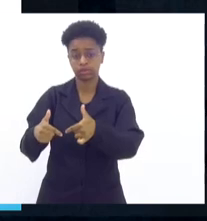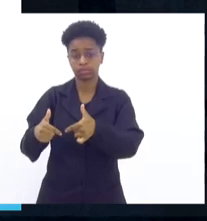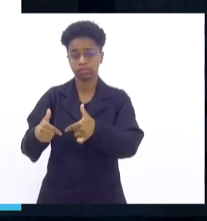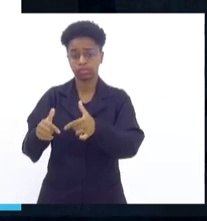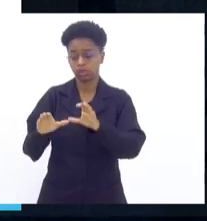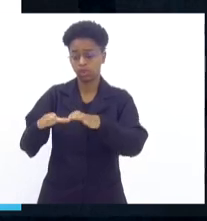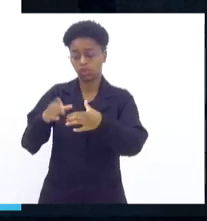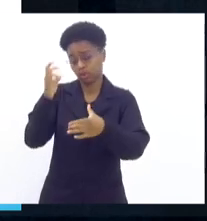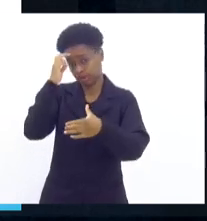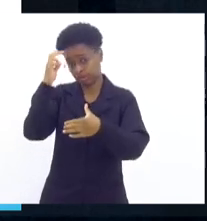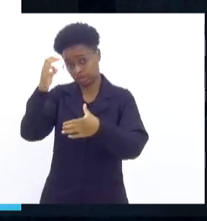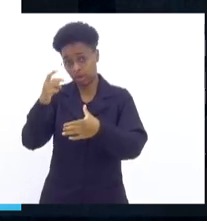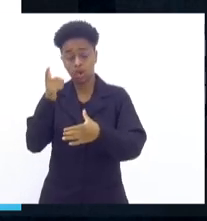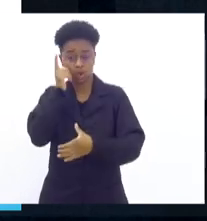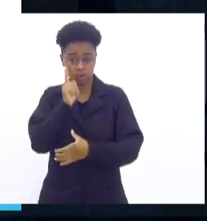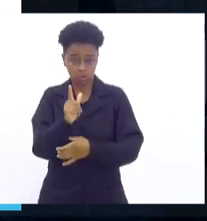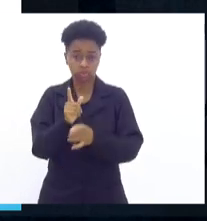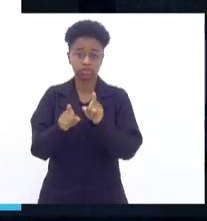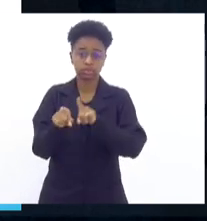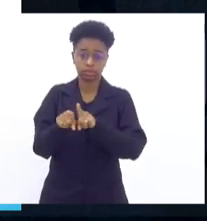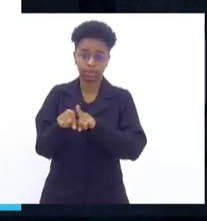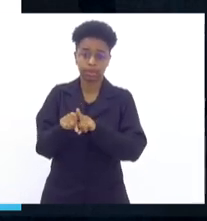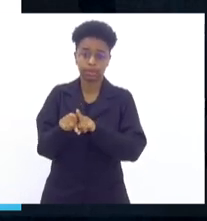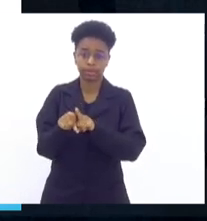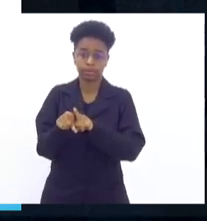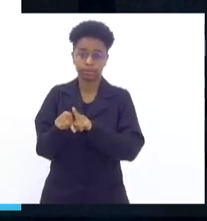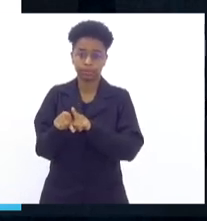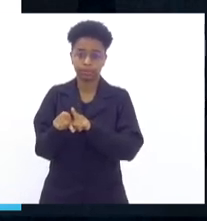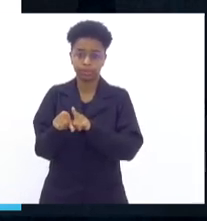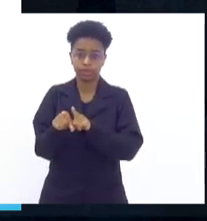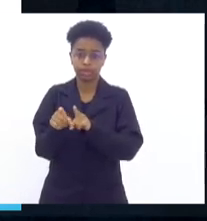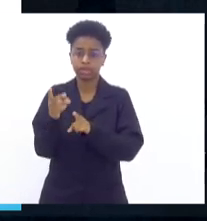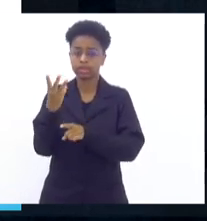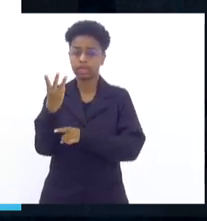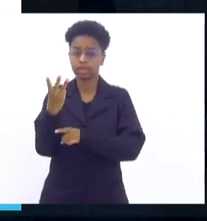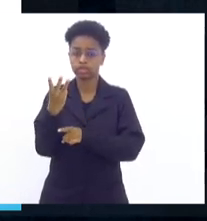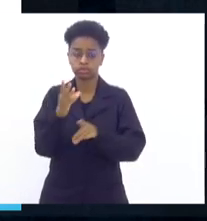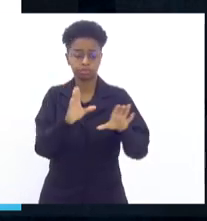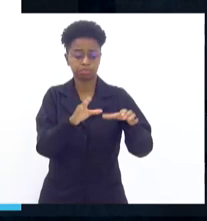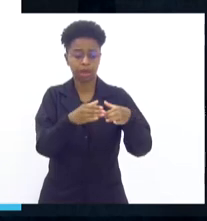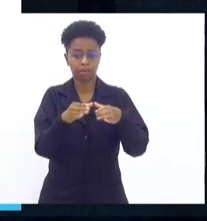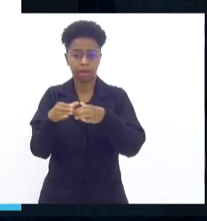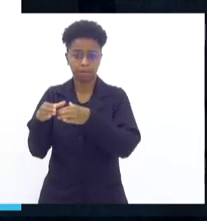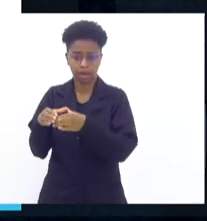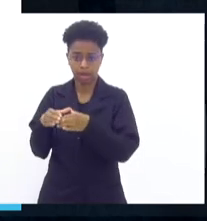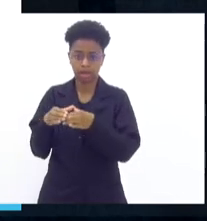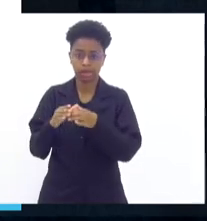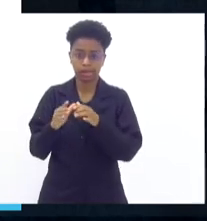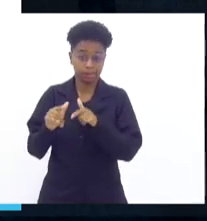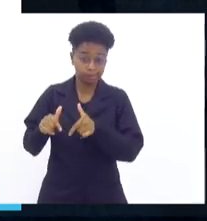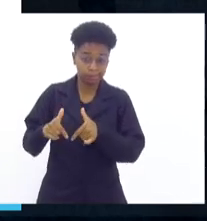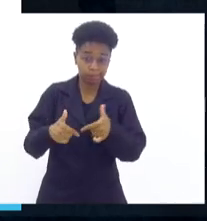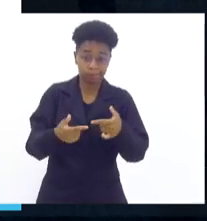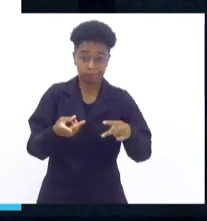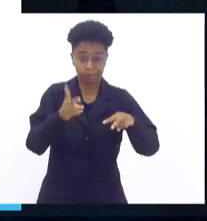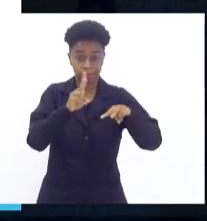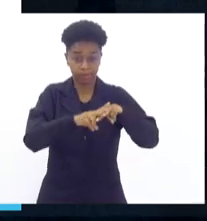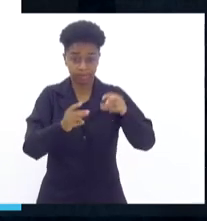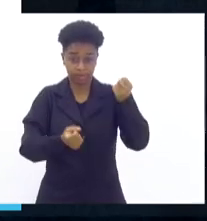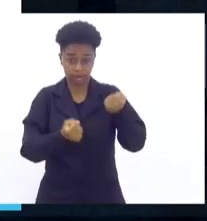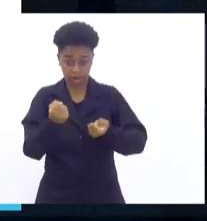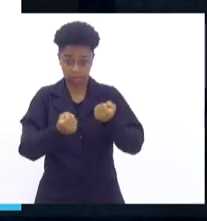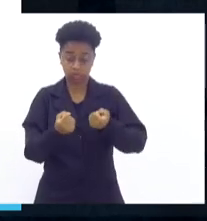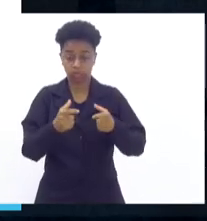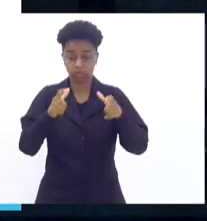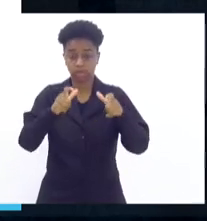tivemos um monitoramento de duas, três quadrilhas de roubo de veículo. Uma que atuava no complexo da Caixa d